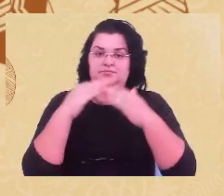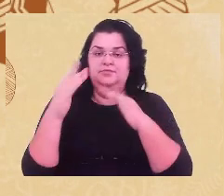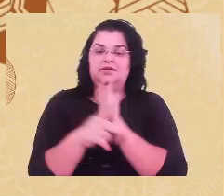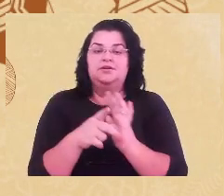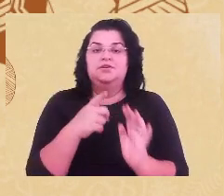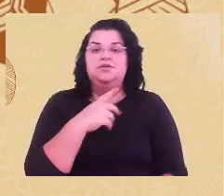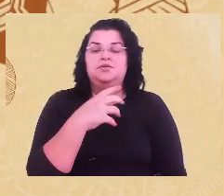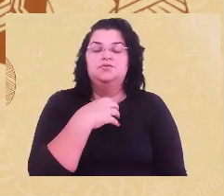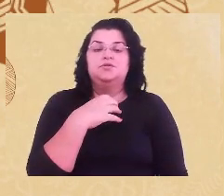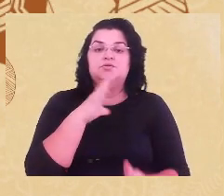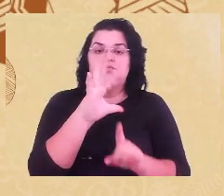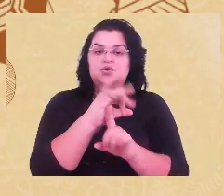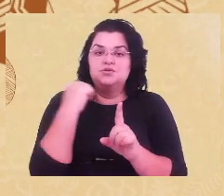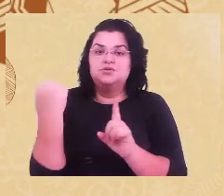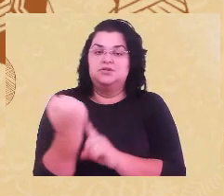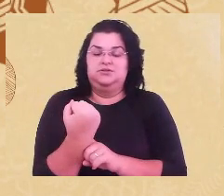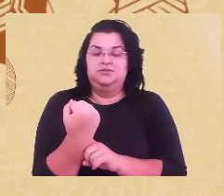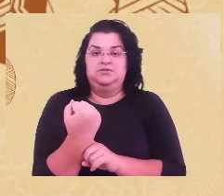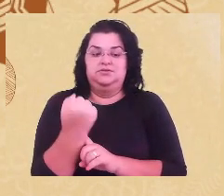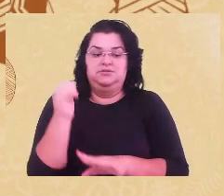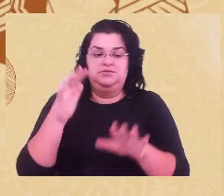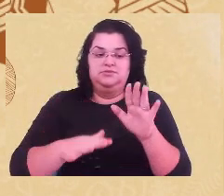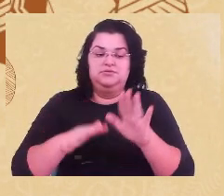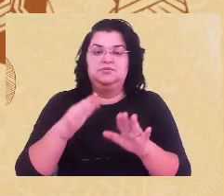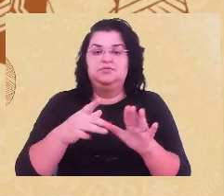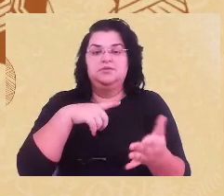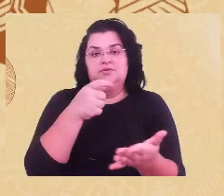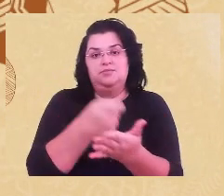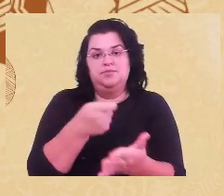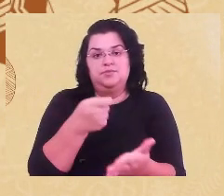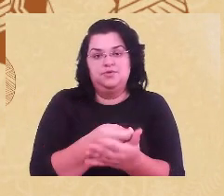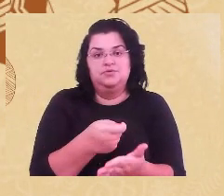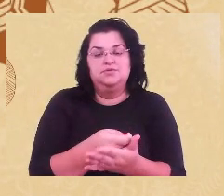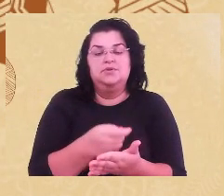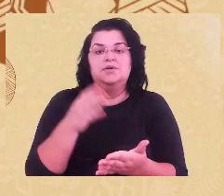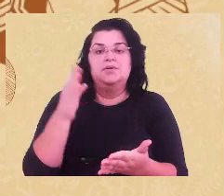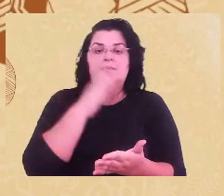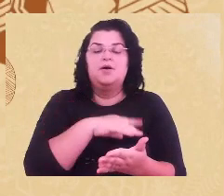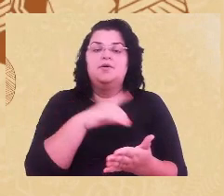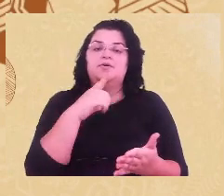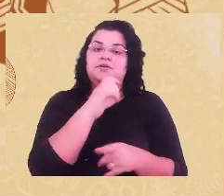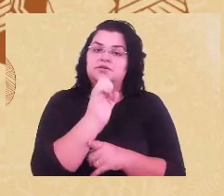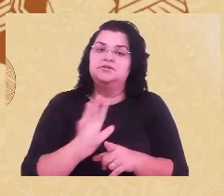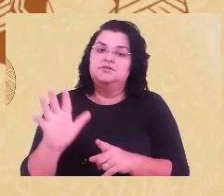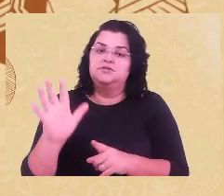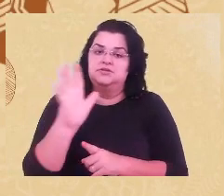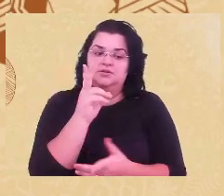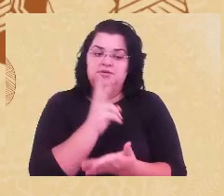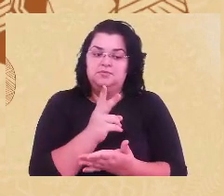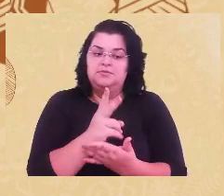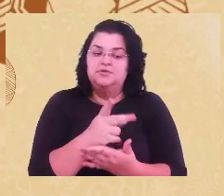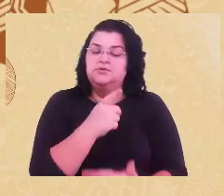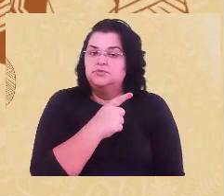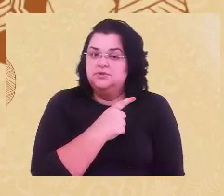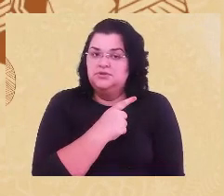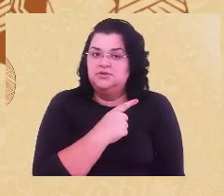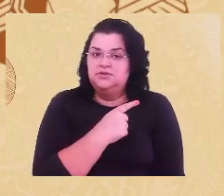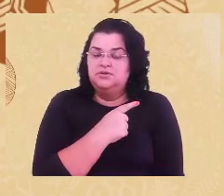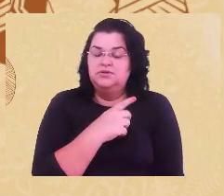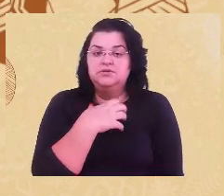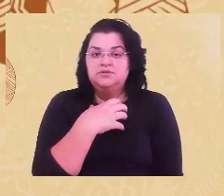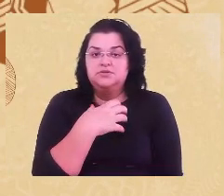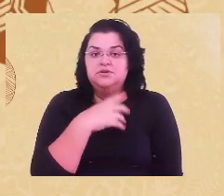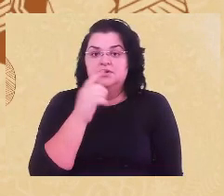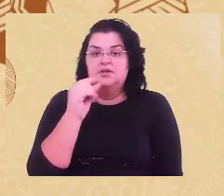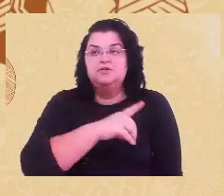sociais, muitas vezes impostas pelo próprio Estado. E aquela chamada de Estado, no sentido ficoteano